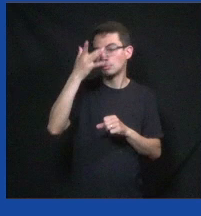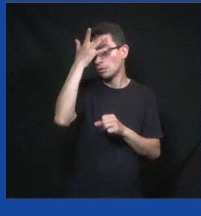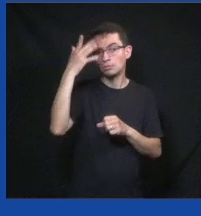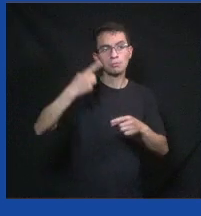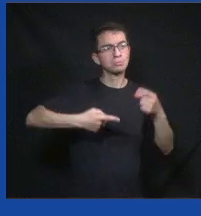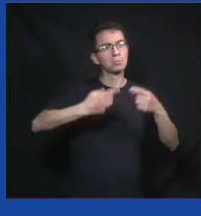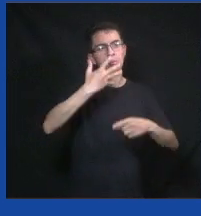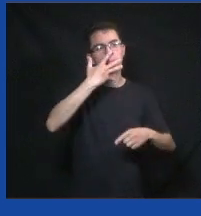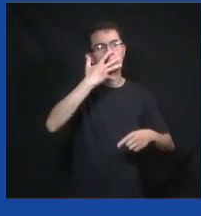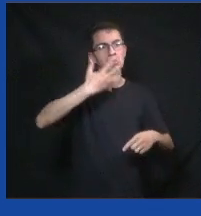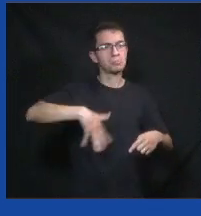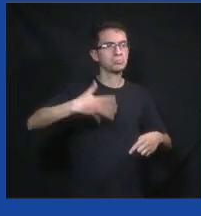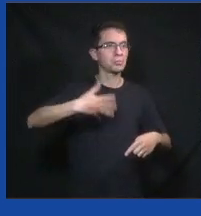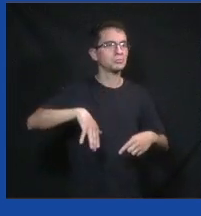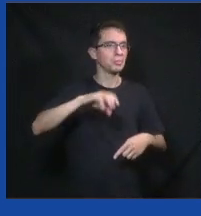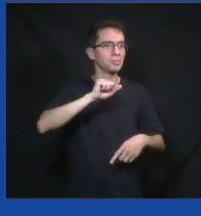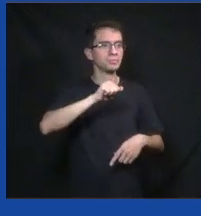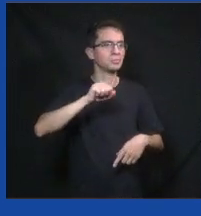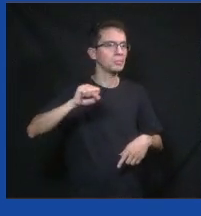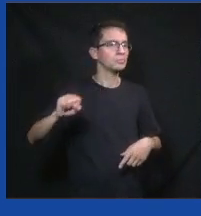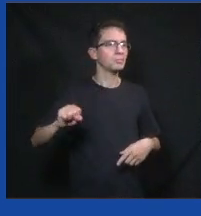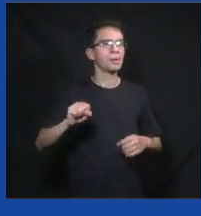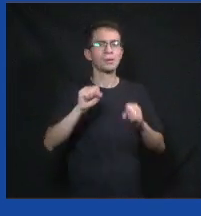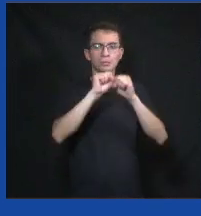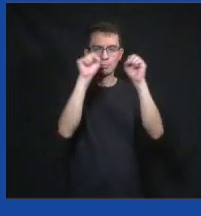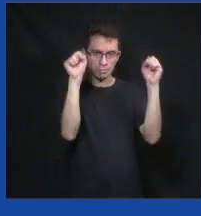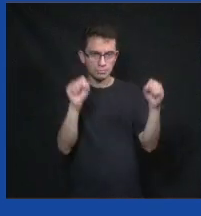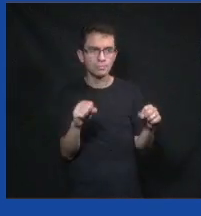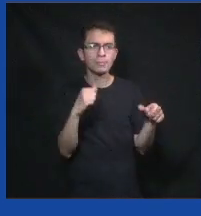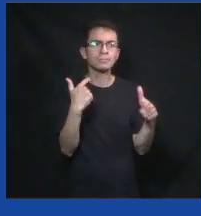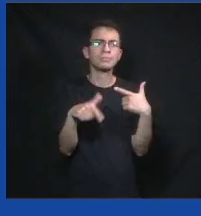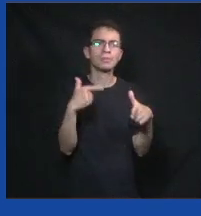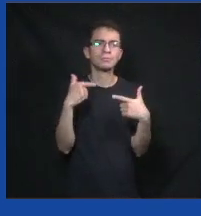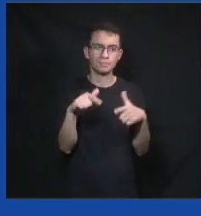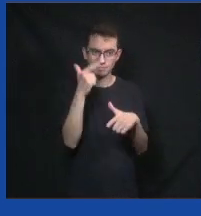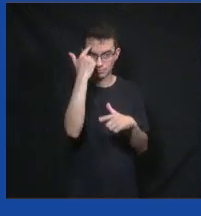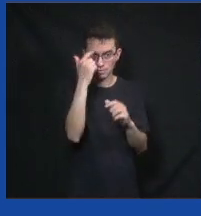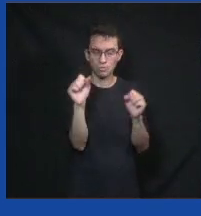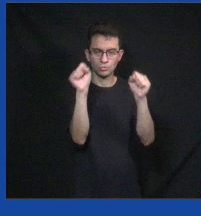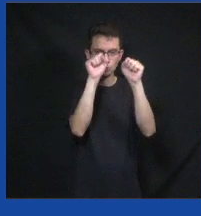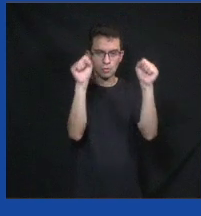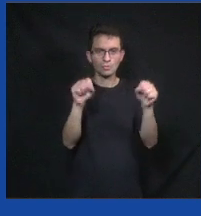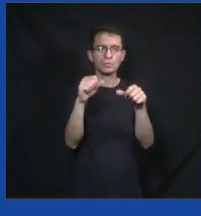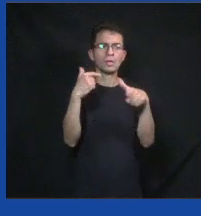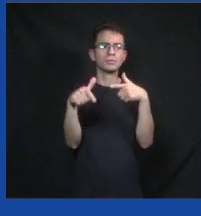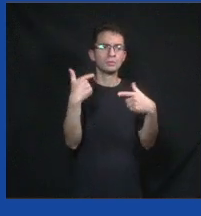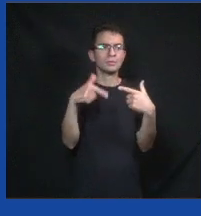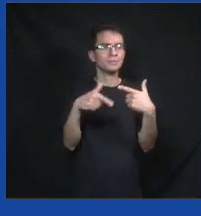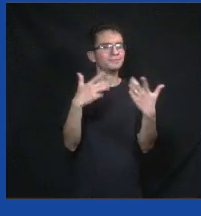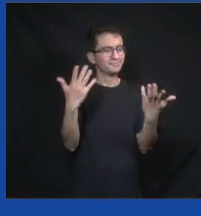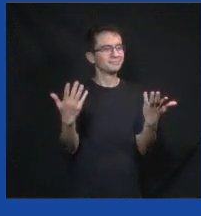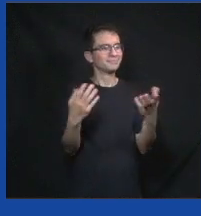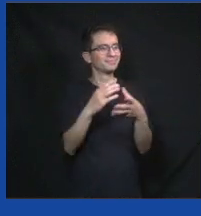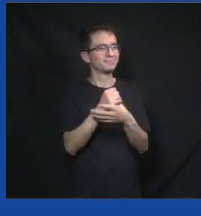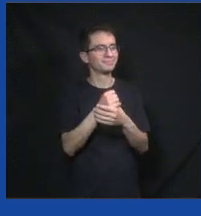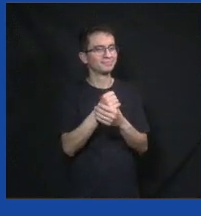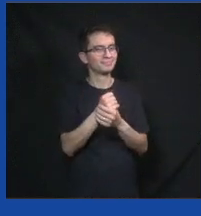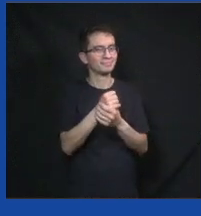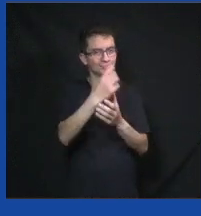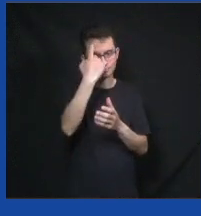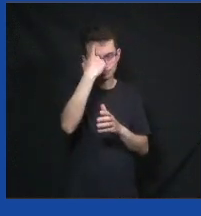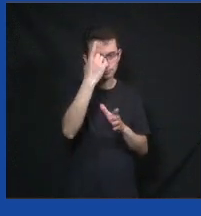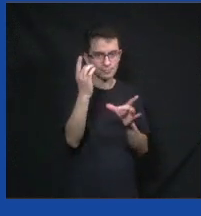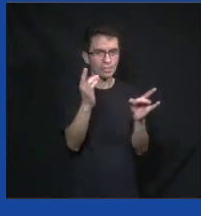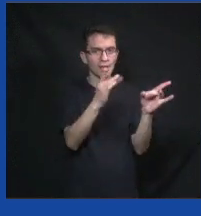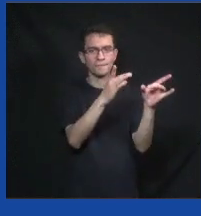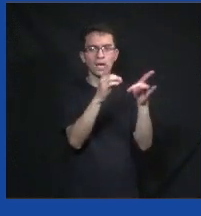gestores públicos do país inteiro. Acaba sendo um software como você viu, então a gente é uma startup cidadã, o nosso impacto está na veia, está